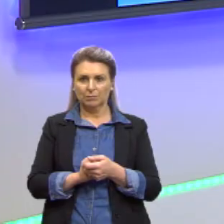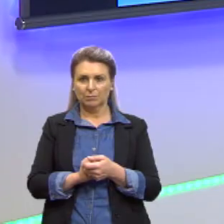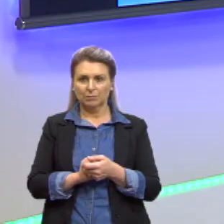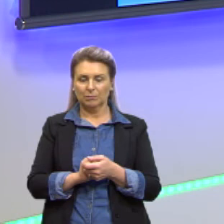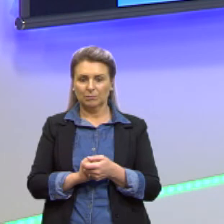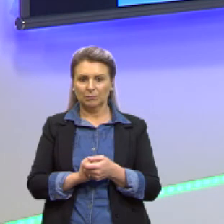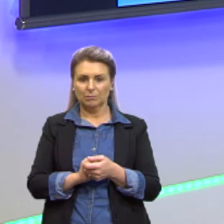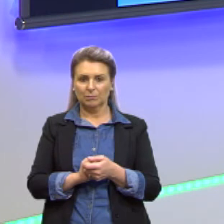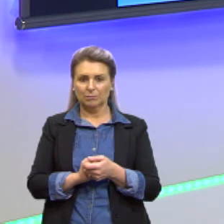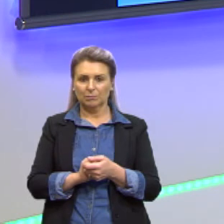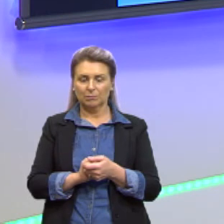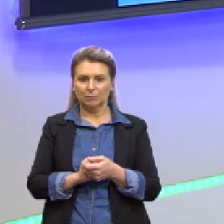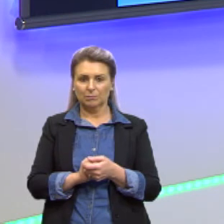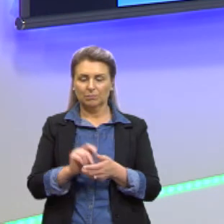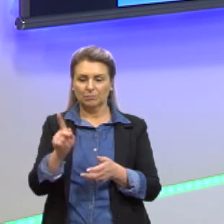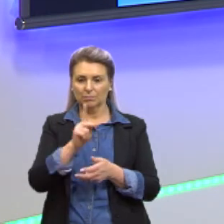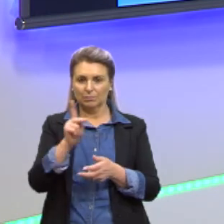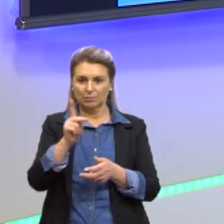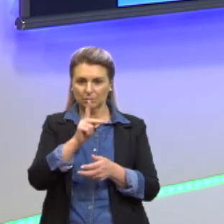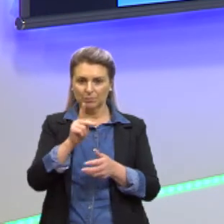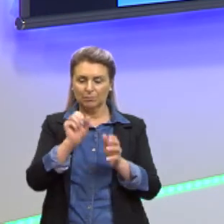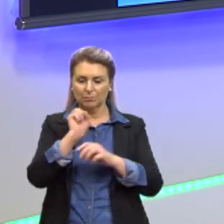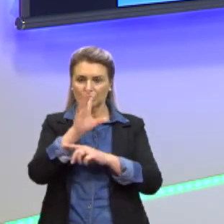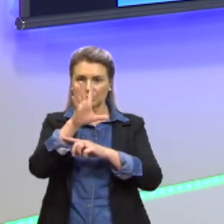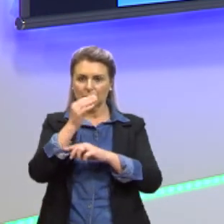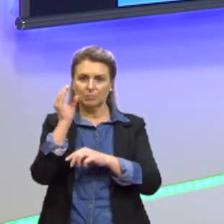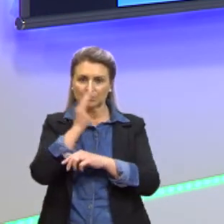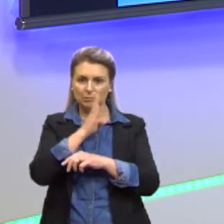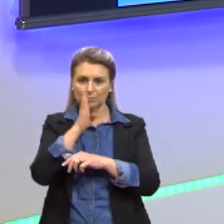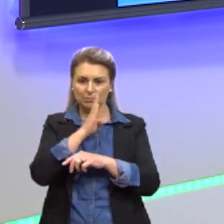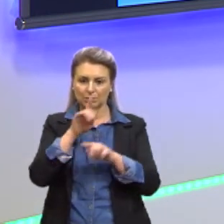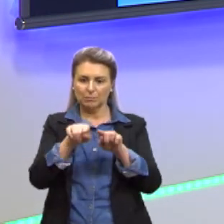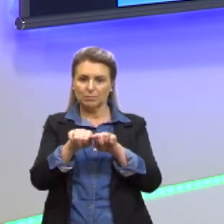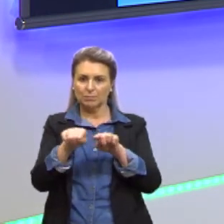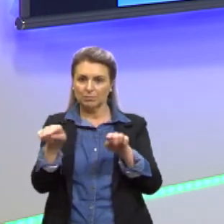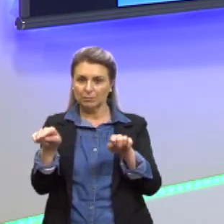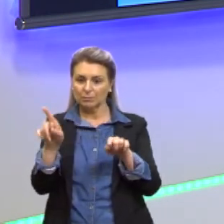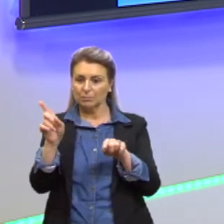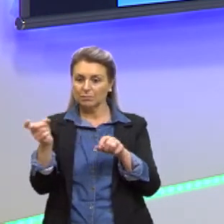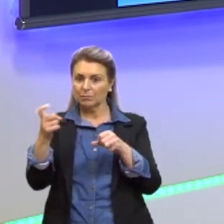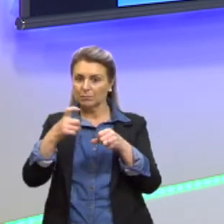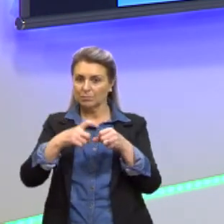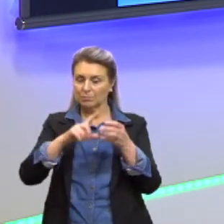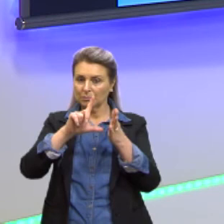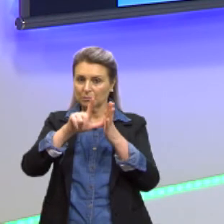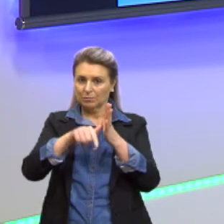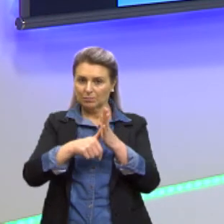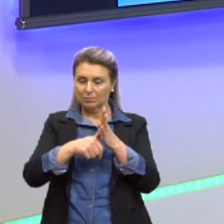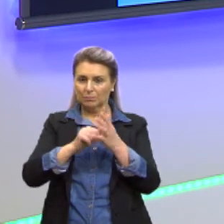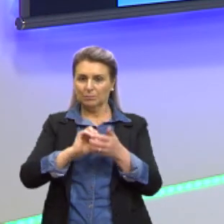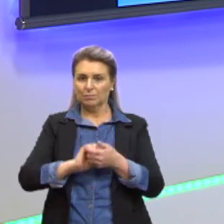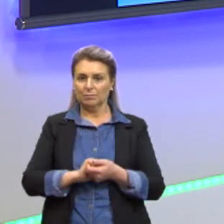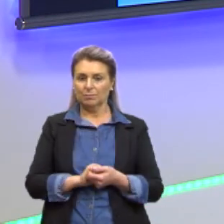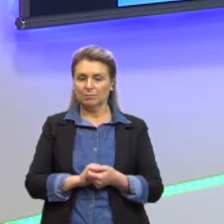voltar nela na nossa última aula, só pra gente conseguir finalizar aqui todos os nossos assuntos da aula de hoje, tá?